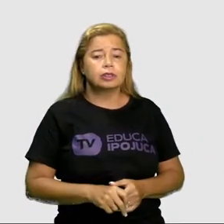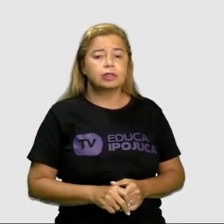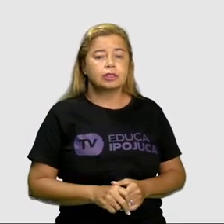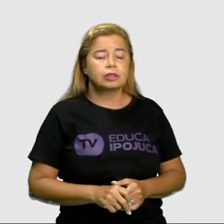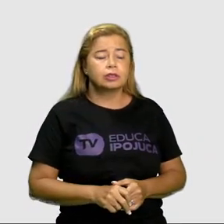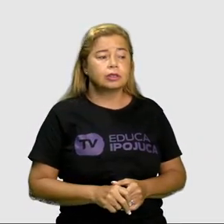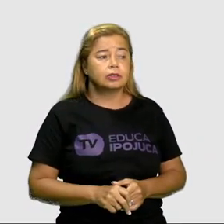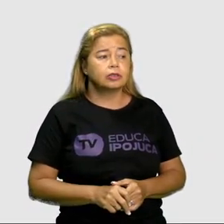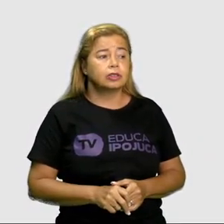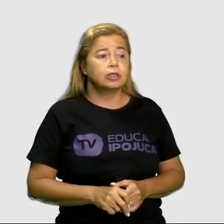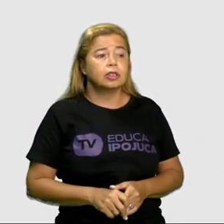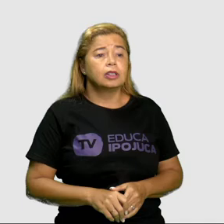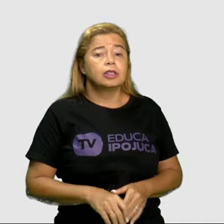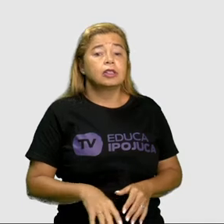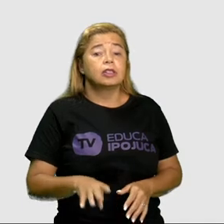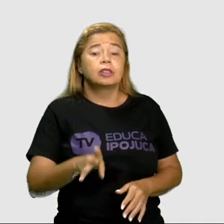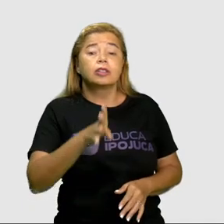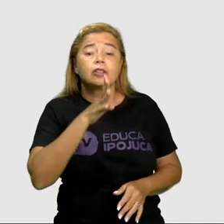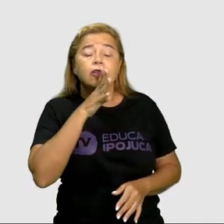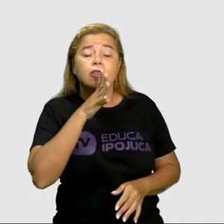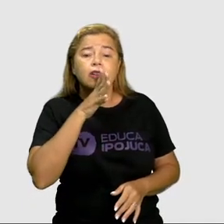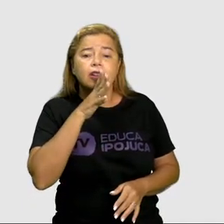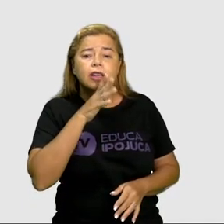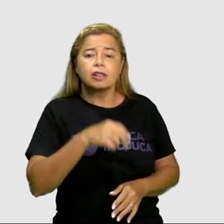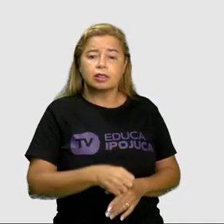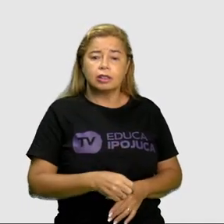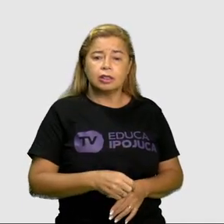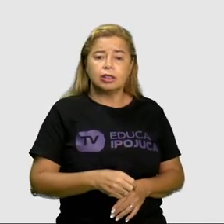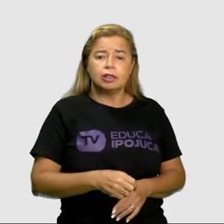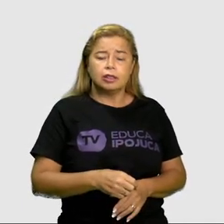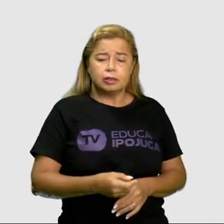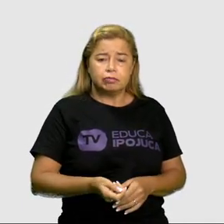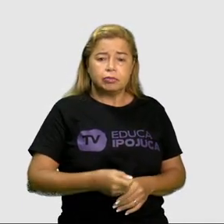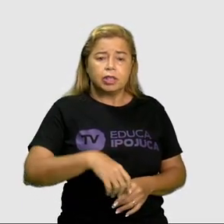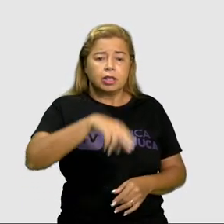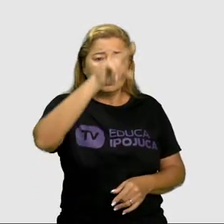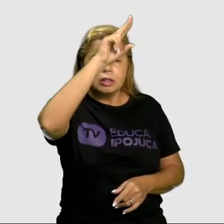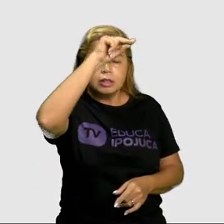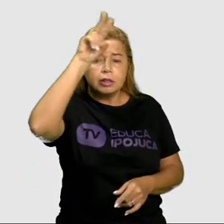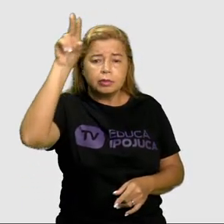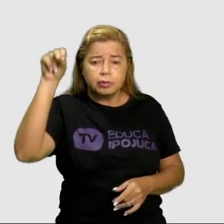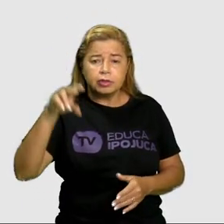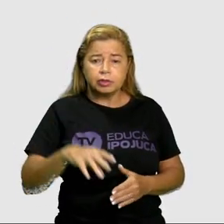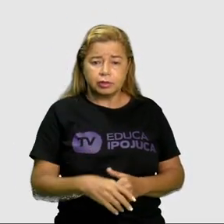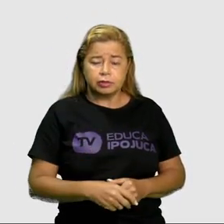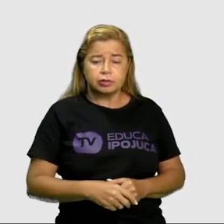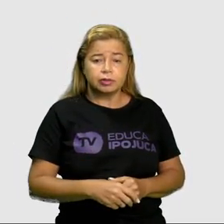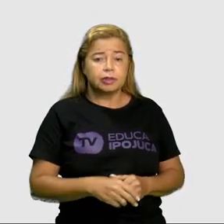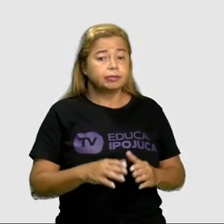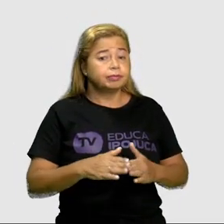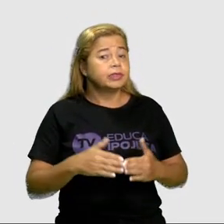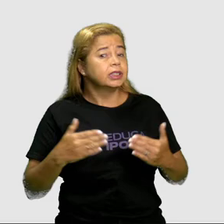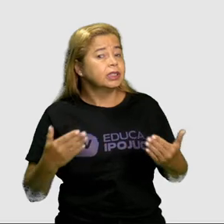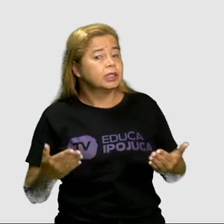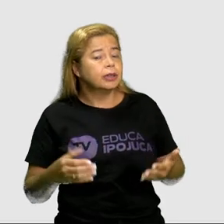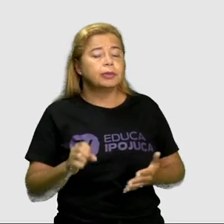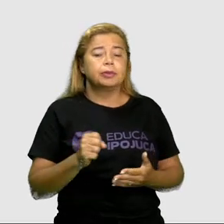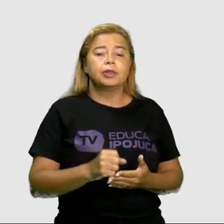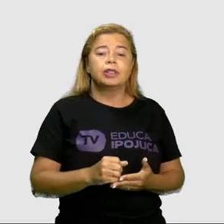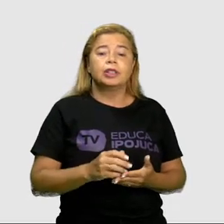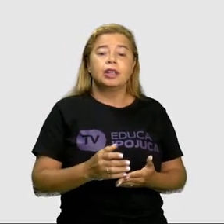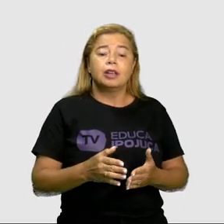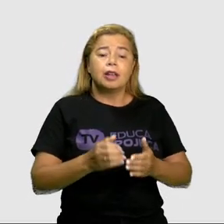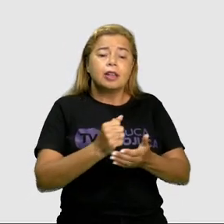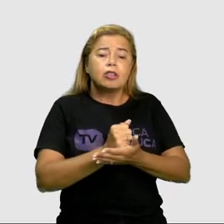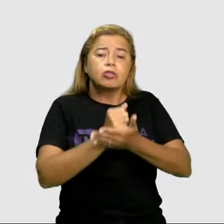Vamos conhecer o município de vocês? Vocês conhecem o município em vocês moram? Peça ajuda para a mamãe ou para o